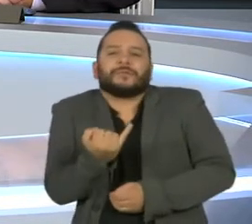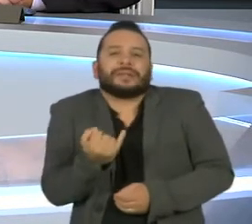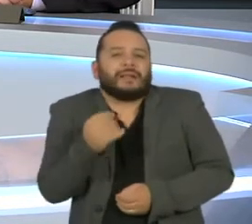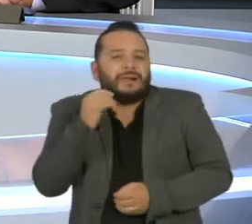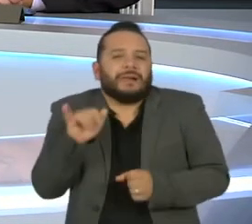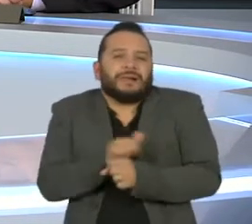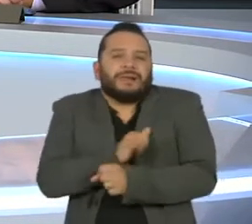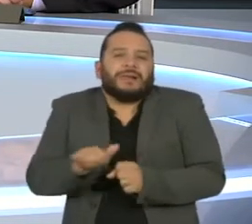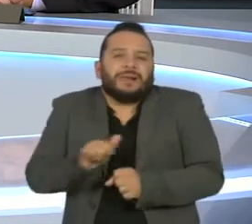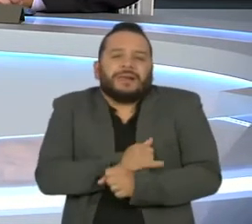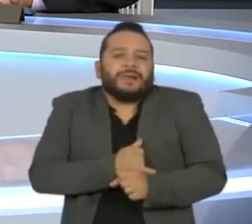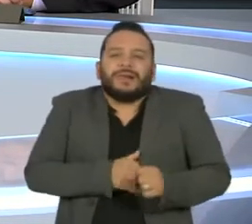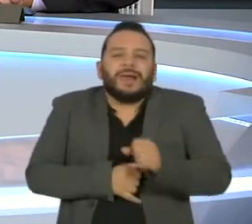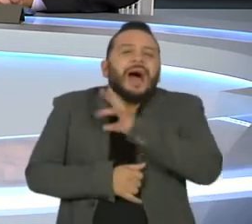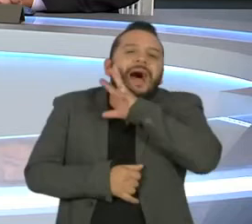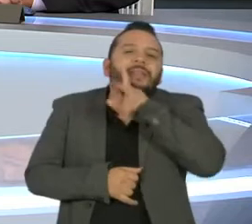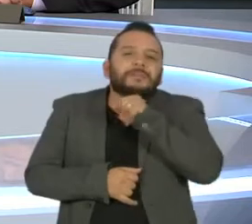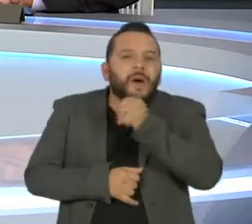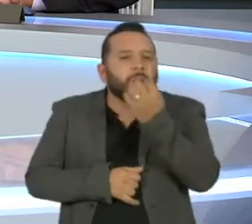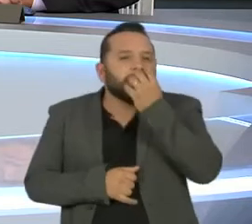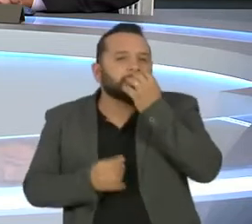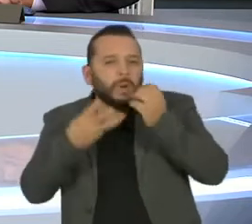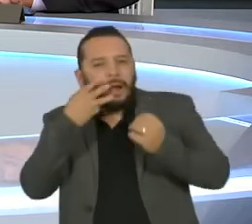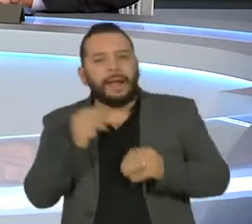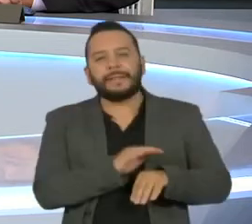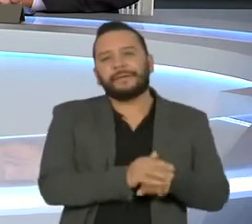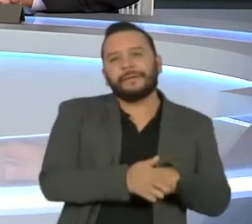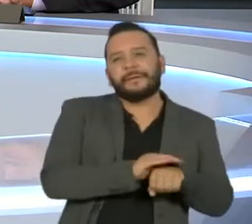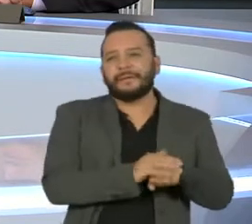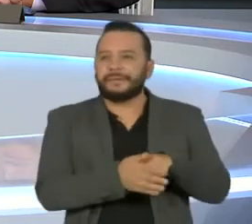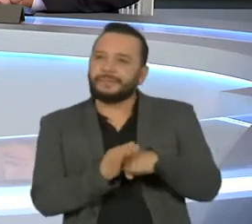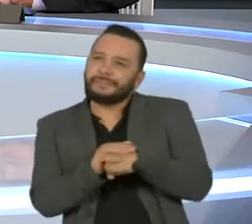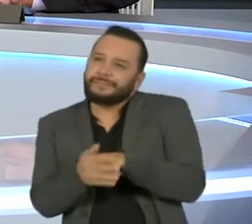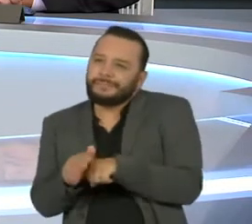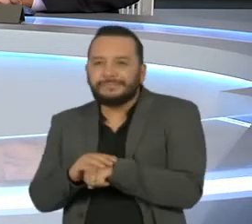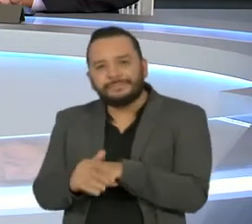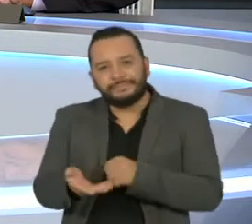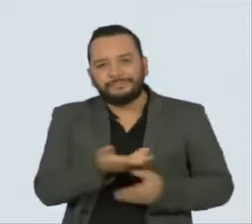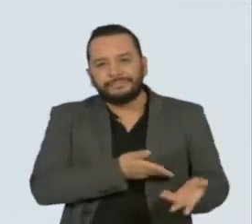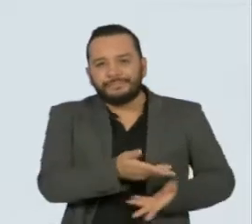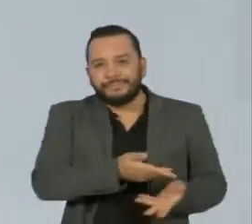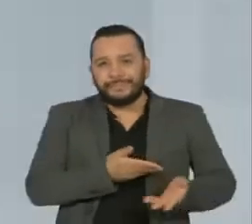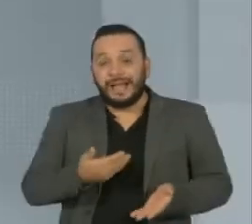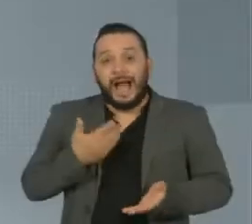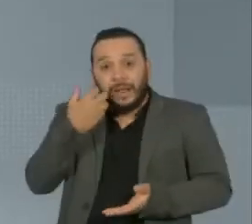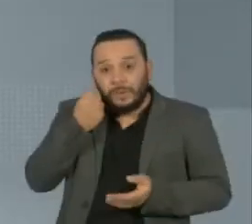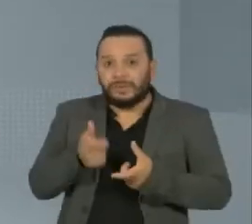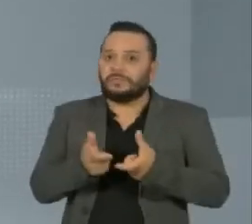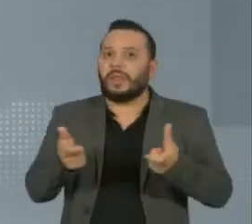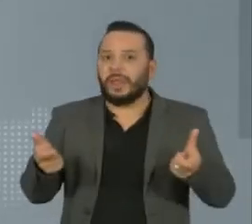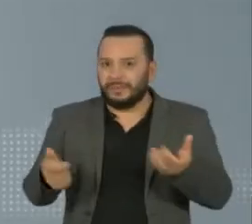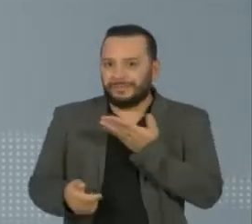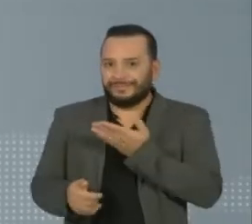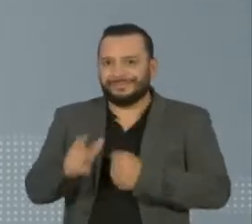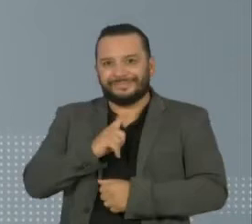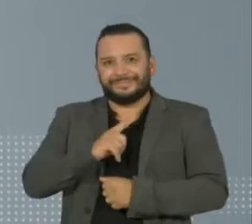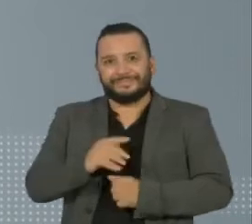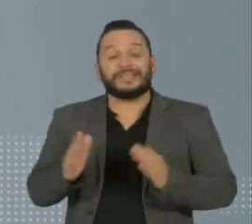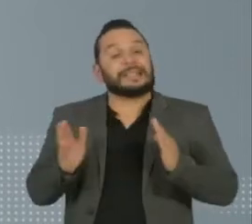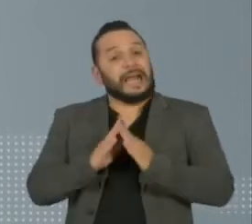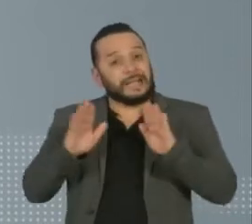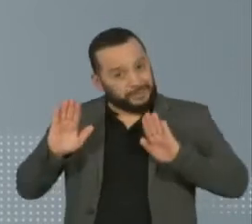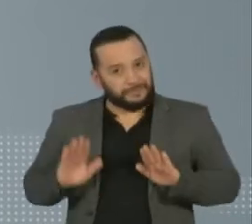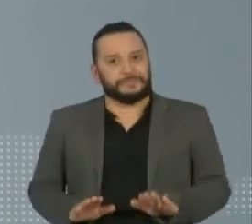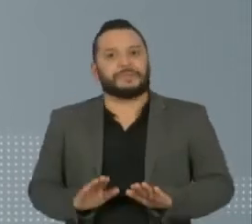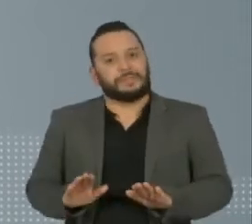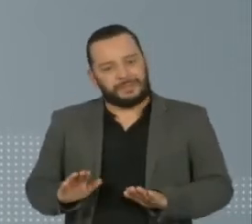Pois é, e até o número de adoções até cresceu desde que começou a quarentena. O período de isolamento social tem se